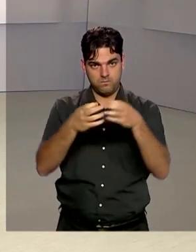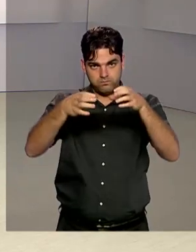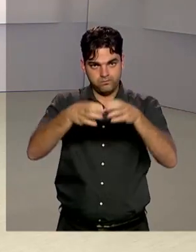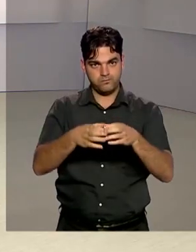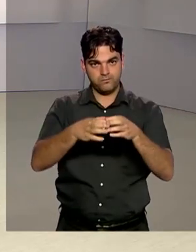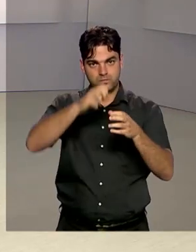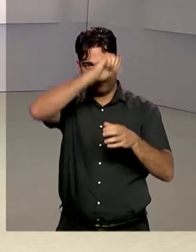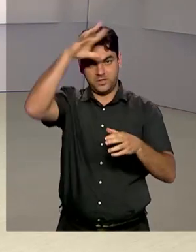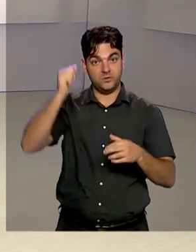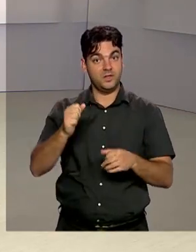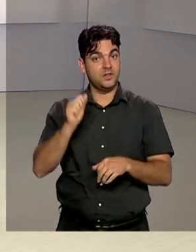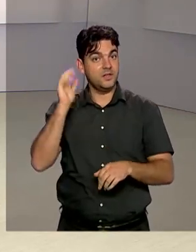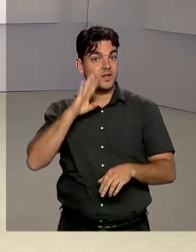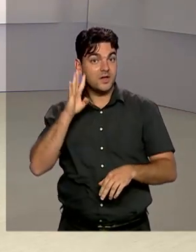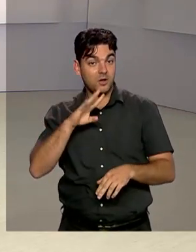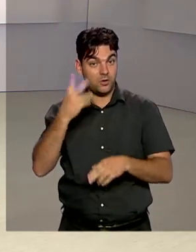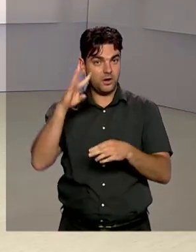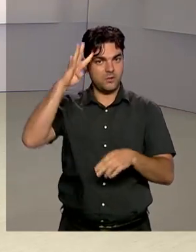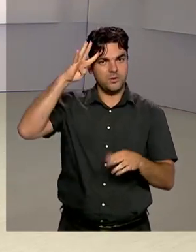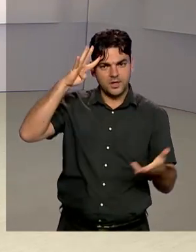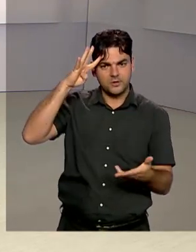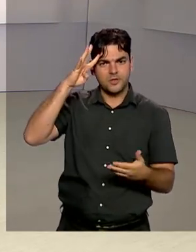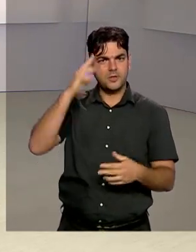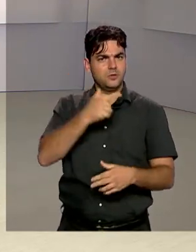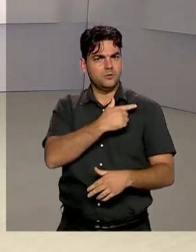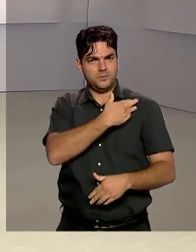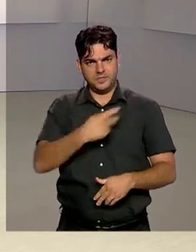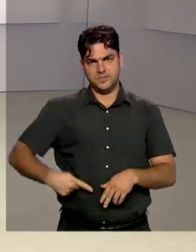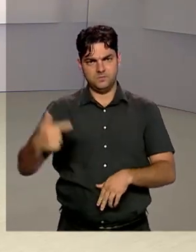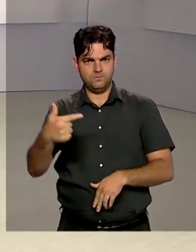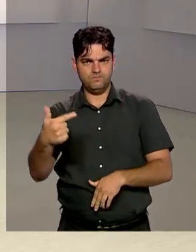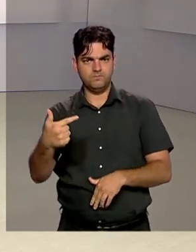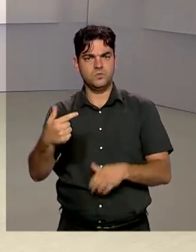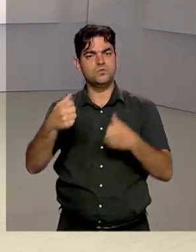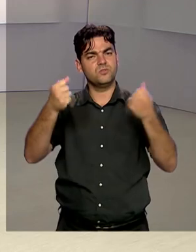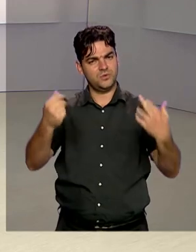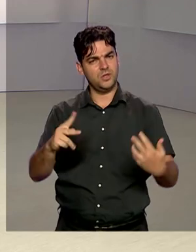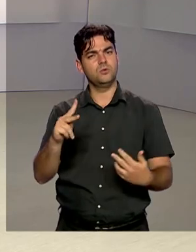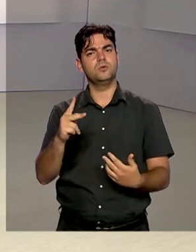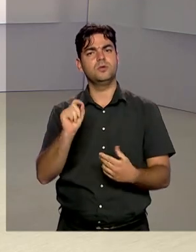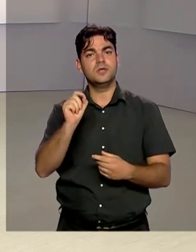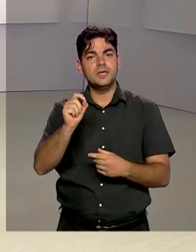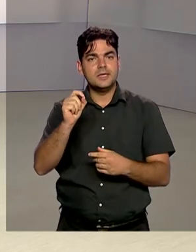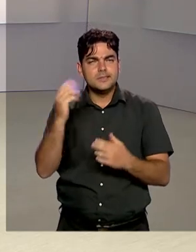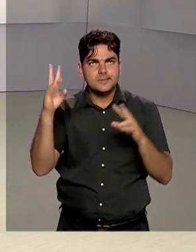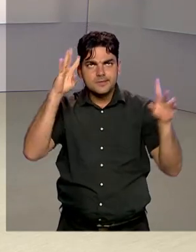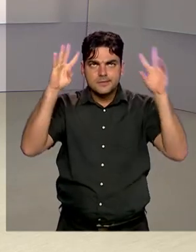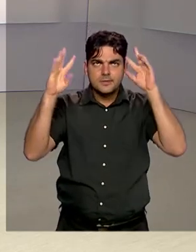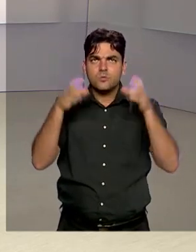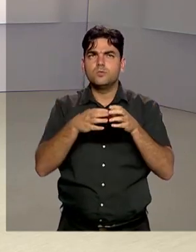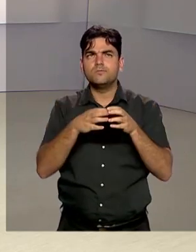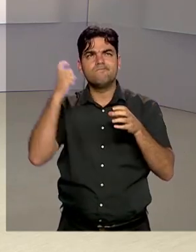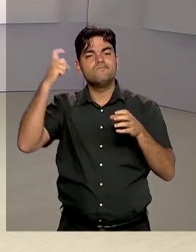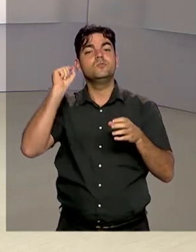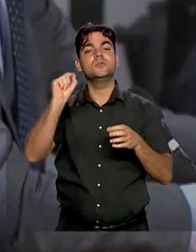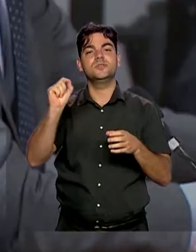Amazônia Legal nesta quarta-feira, o vice-presidente Hamilton Mourão falou das prioridades levantadas pelo grupo.